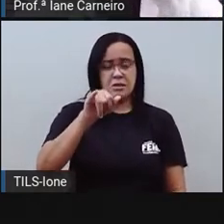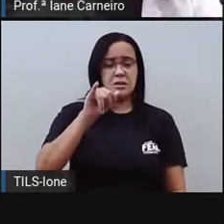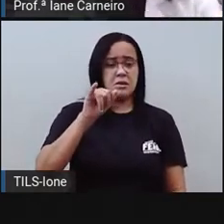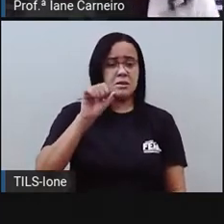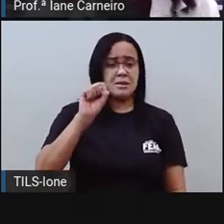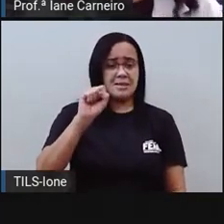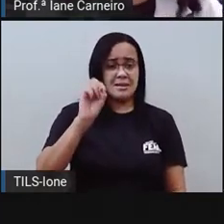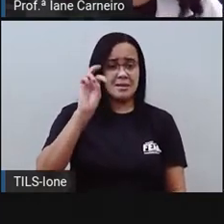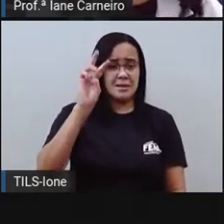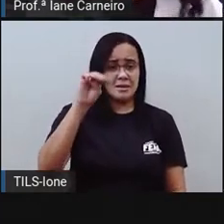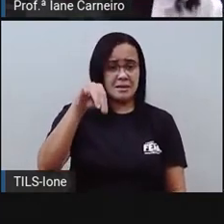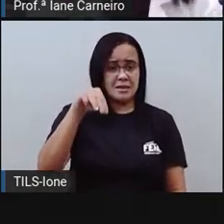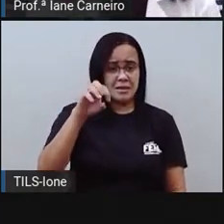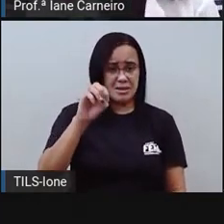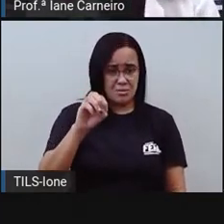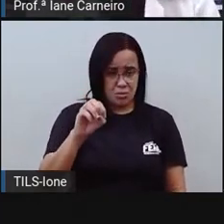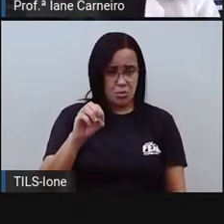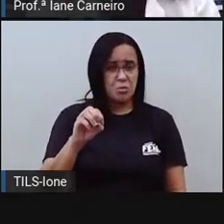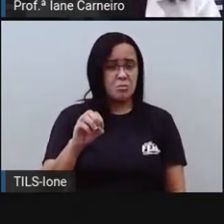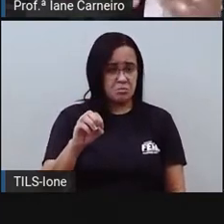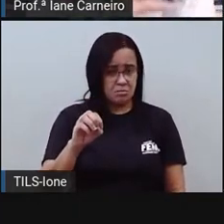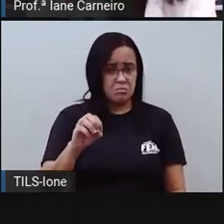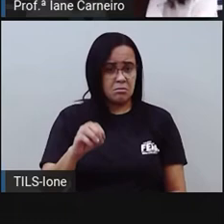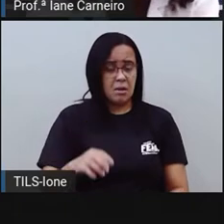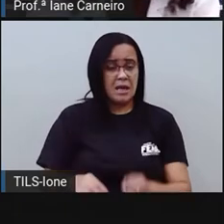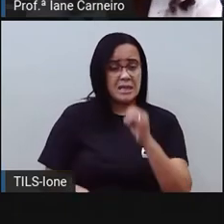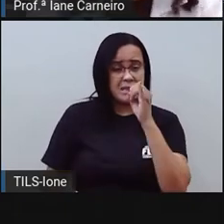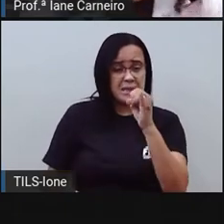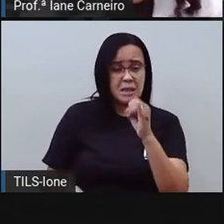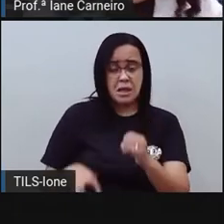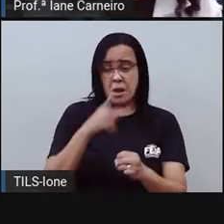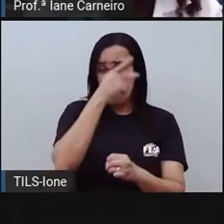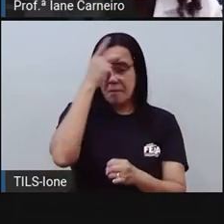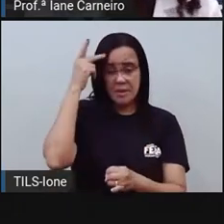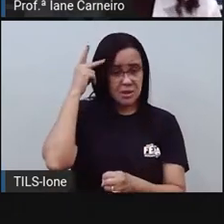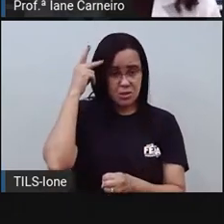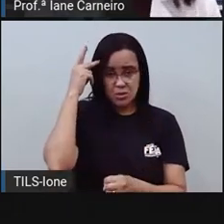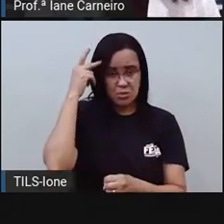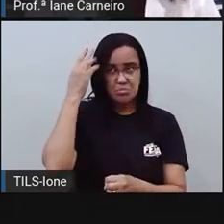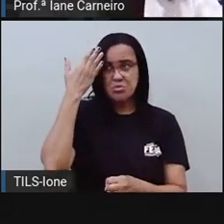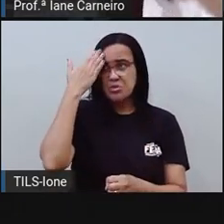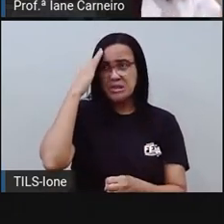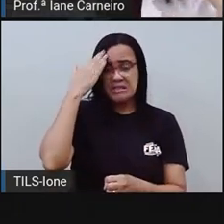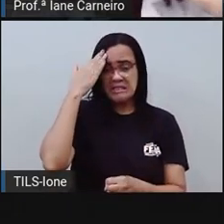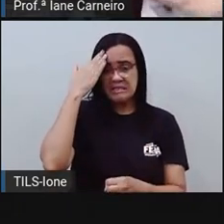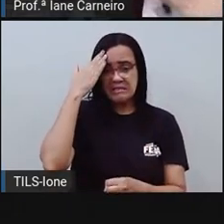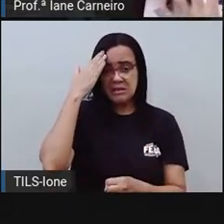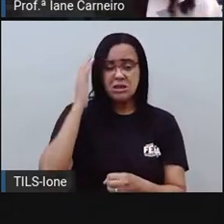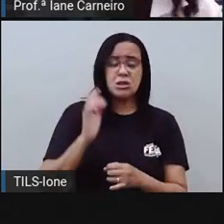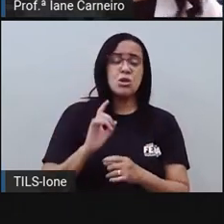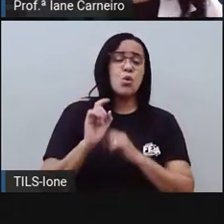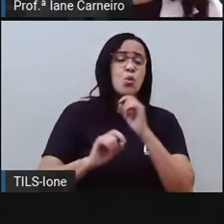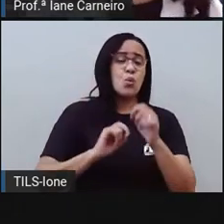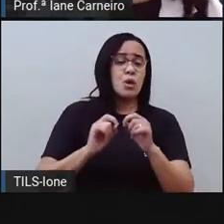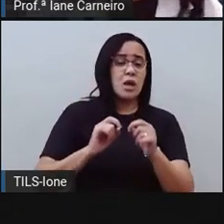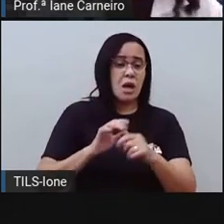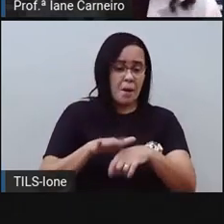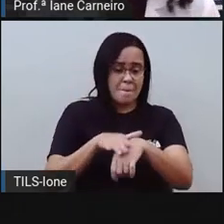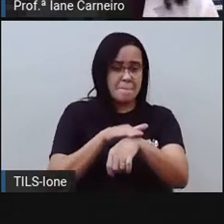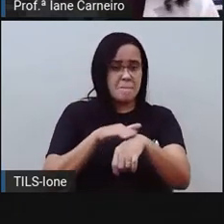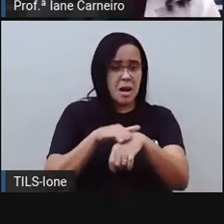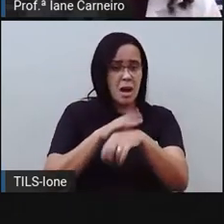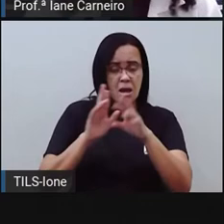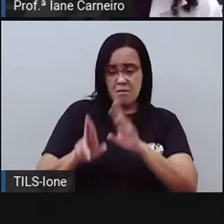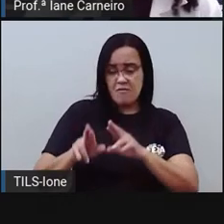raças diferentes, né, com cor de pele, tom de pele diferente, né, com cabelos diferentes, quando